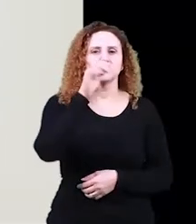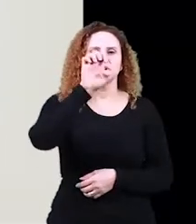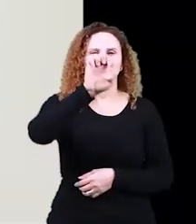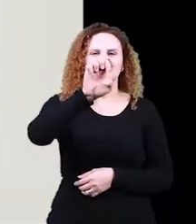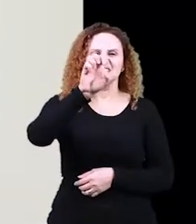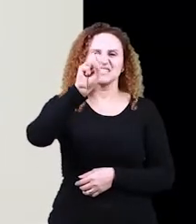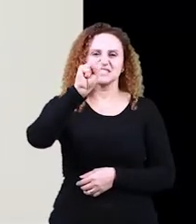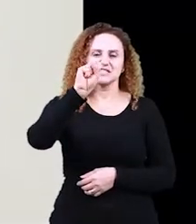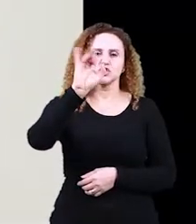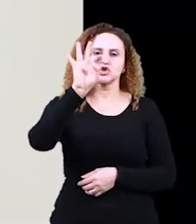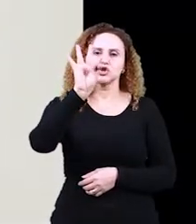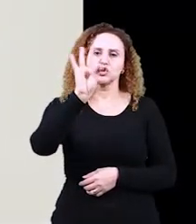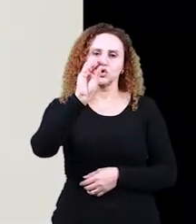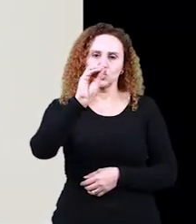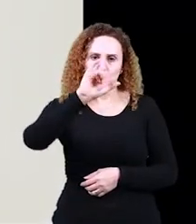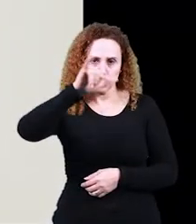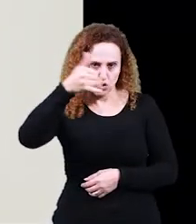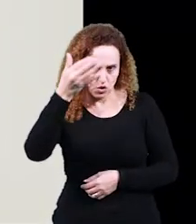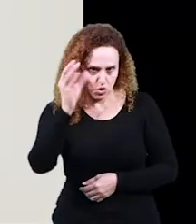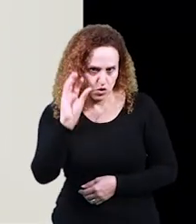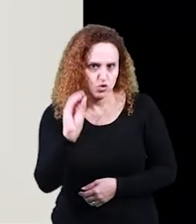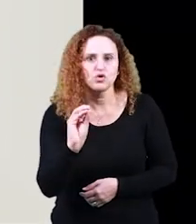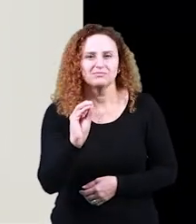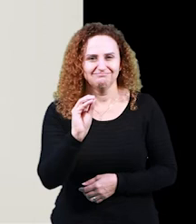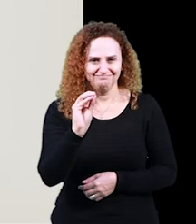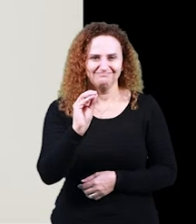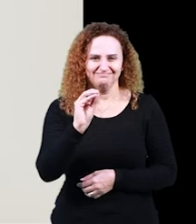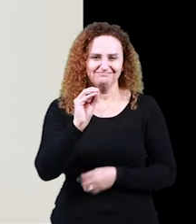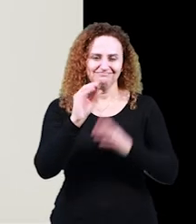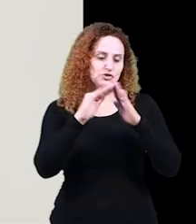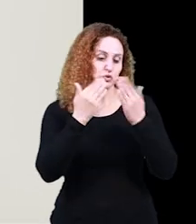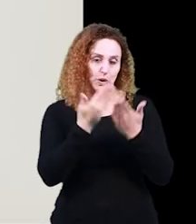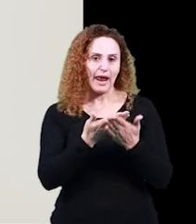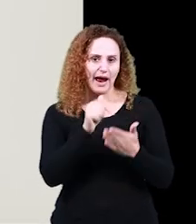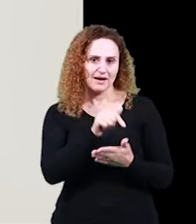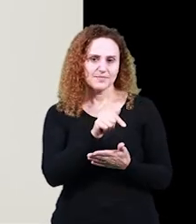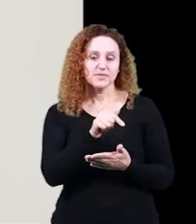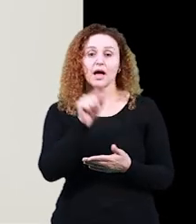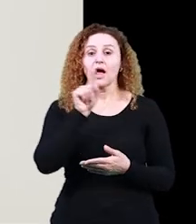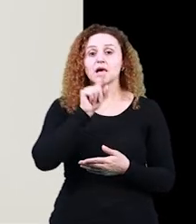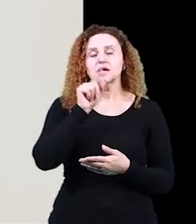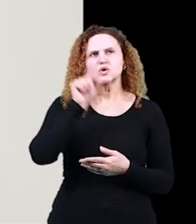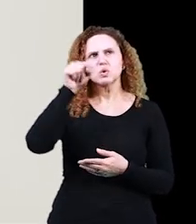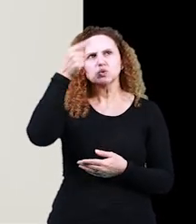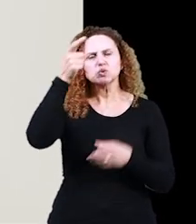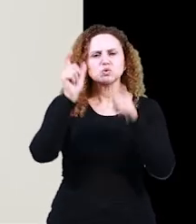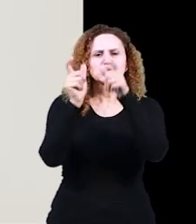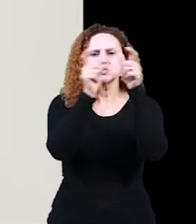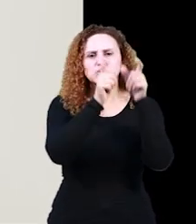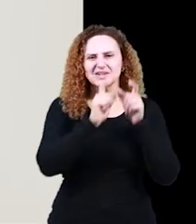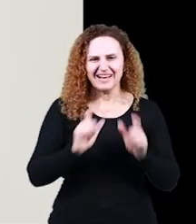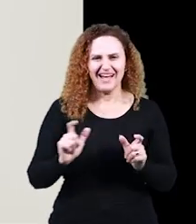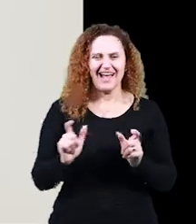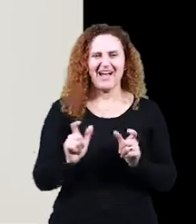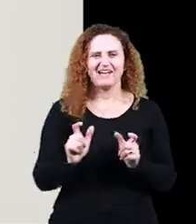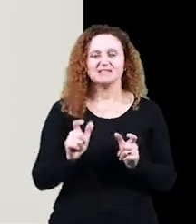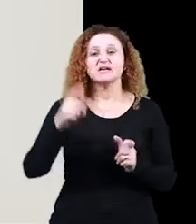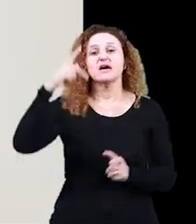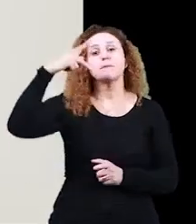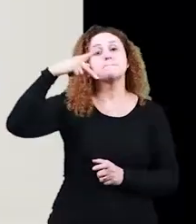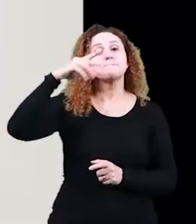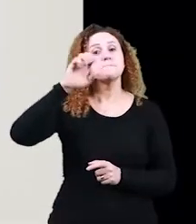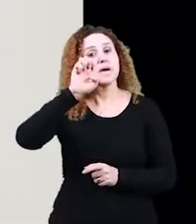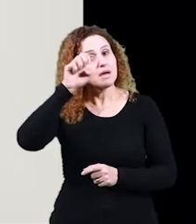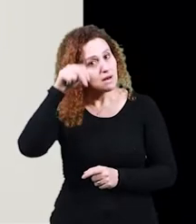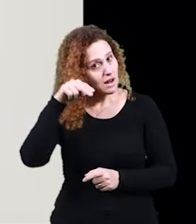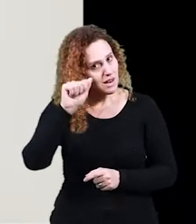penal, né? Então, é uma variação lexical, mas de cunho regional, né? Então, diz respeito a